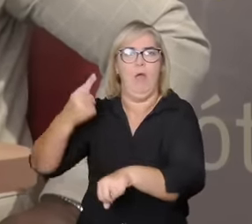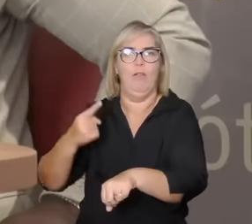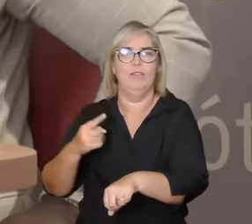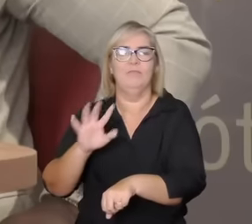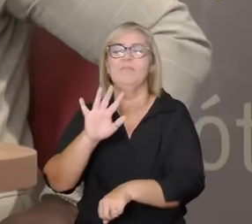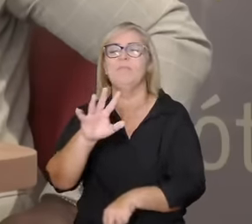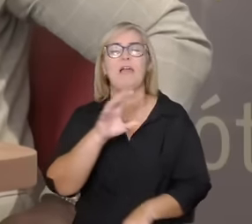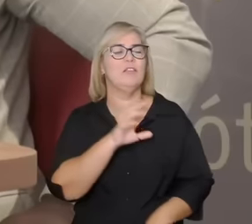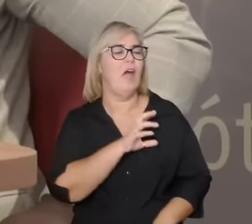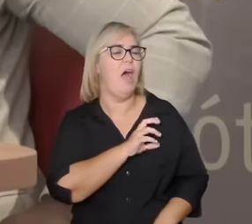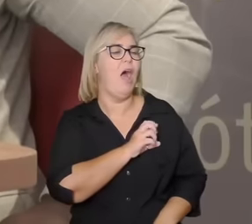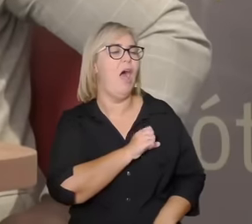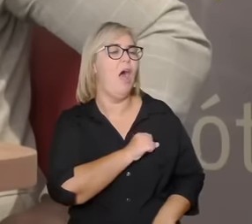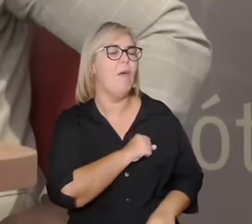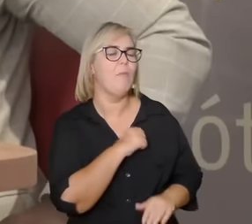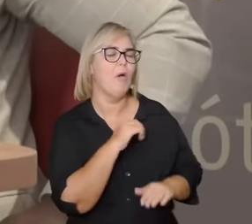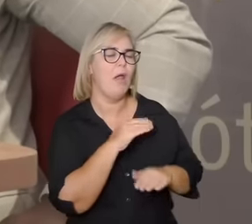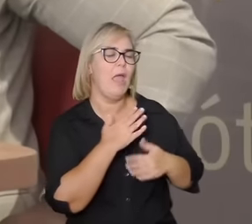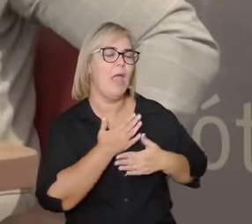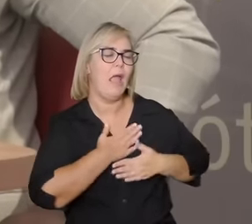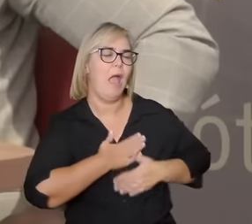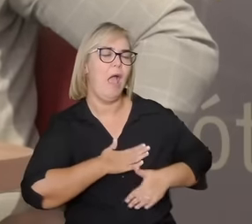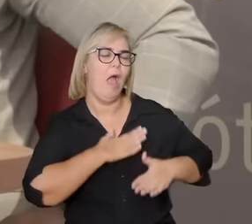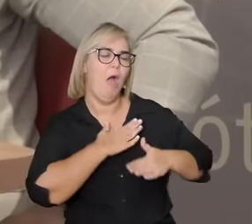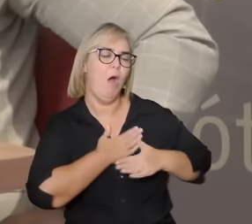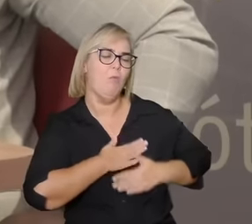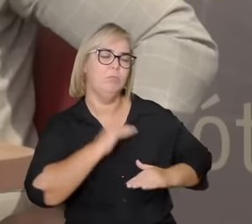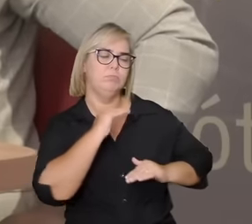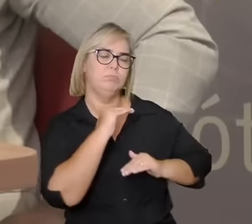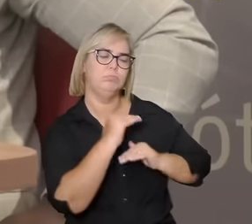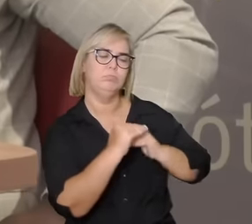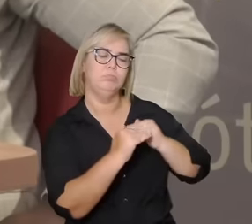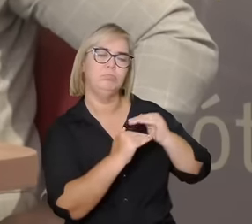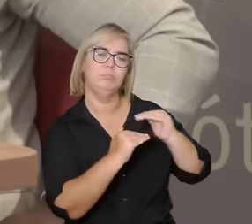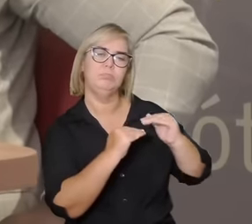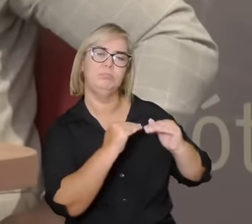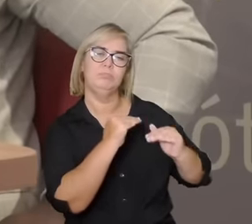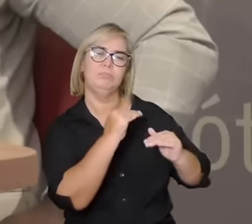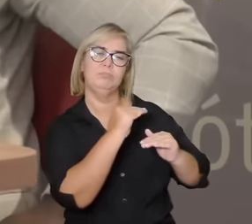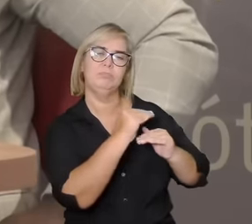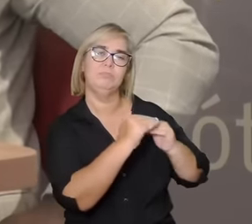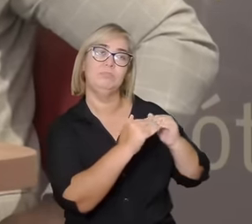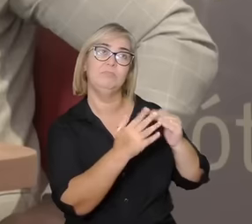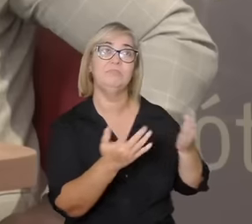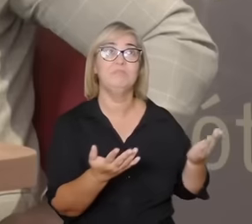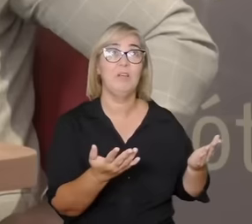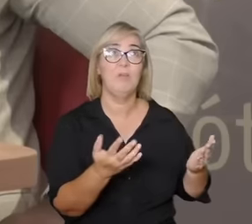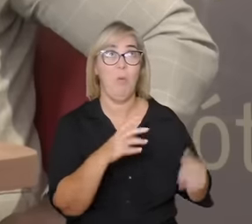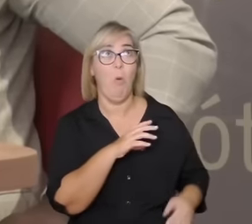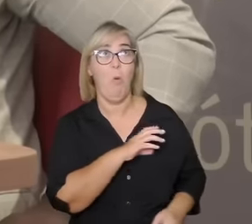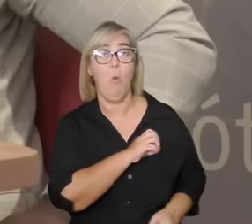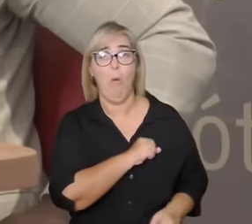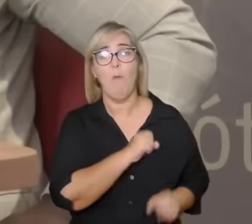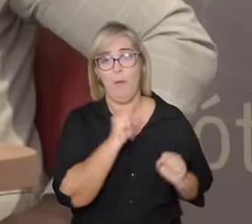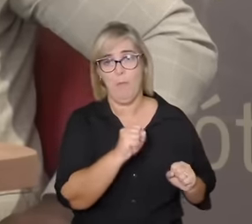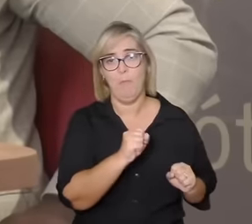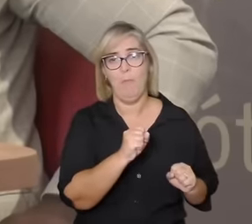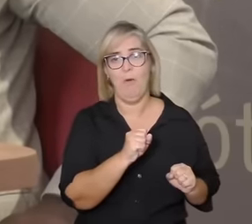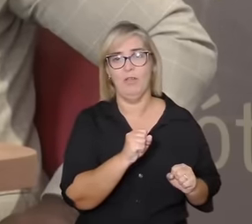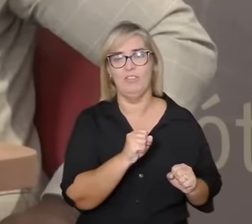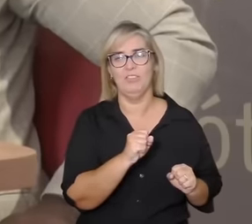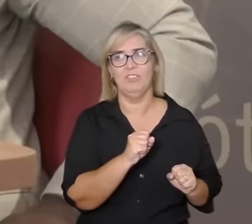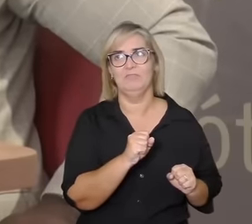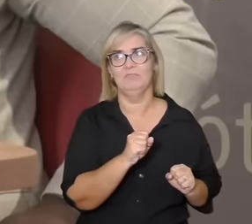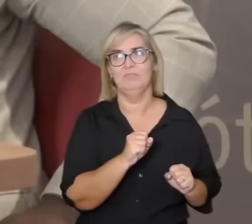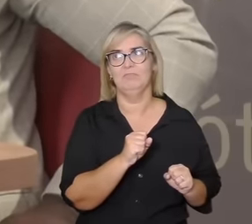percurso é um percurso mais lento então o que amor pode contra o ódio pode tudo desde que ele se instale